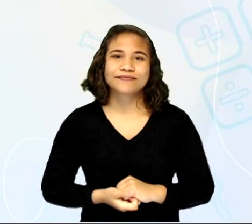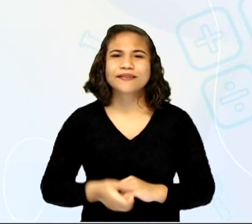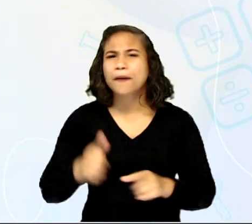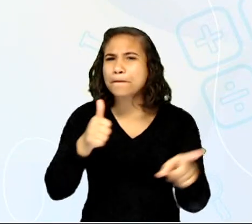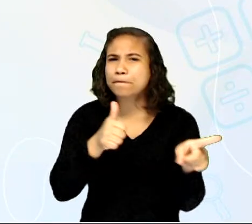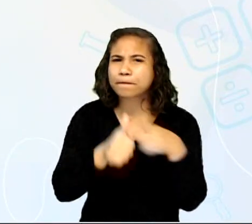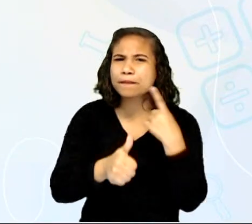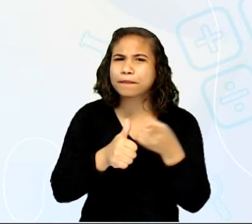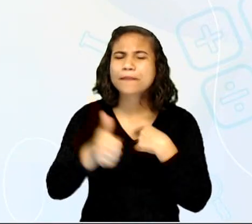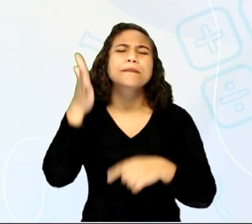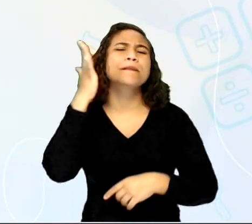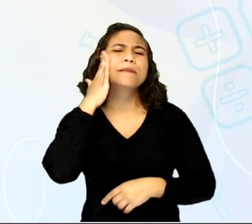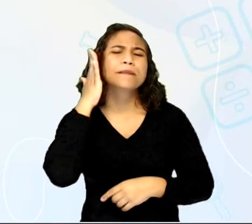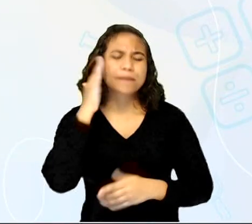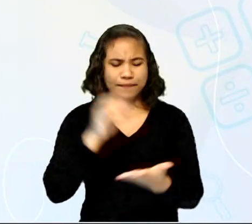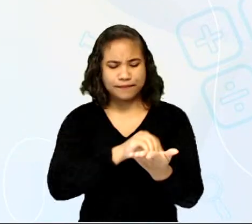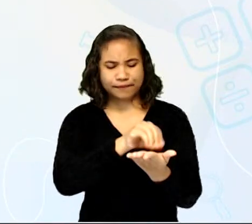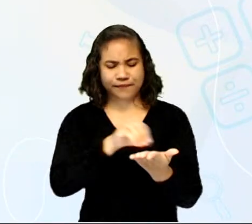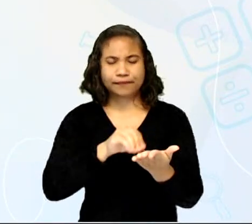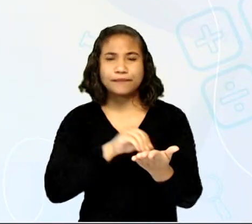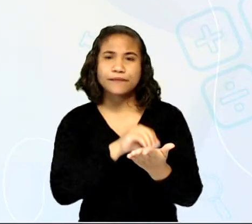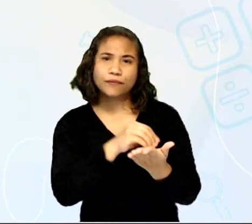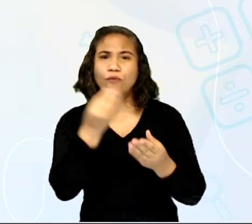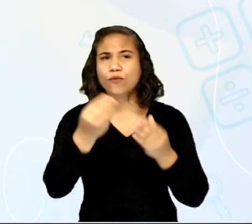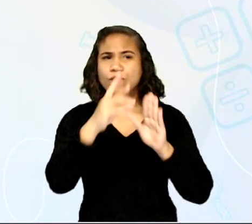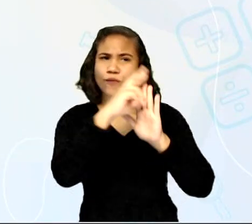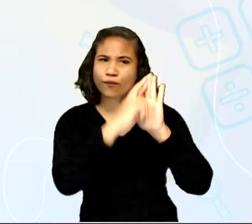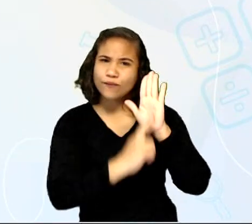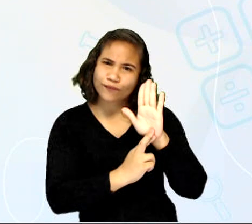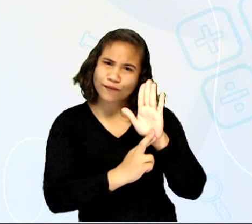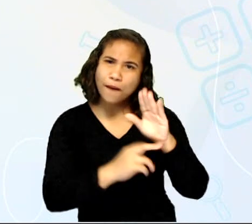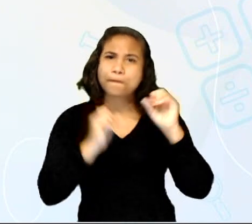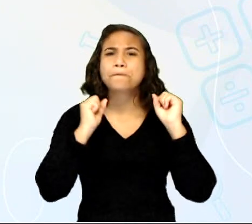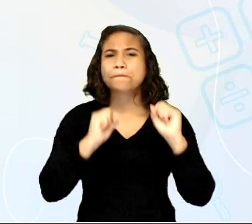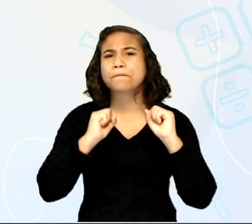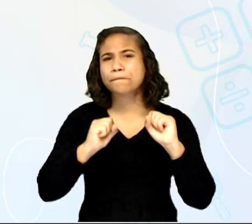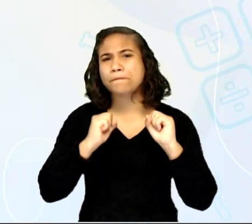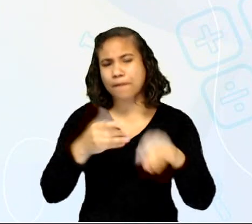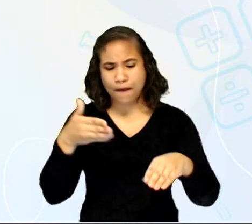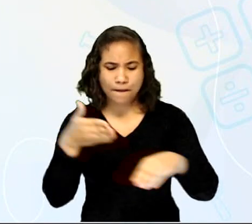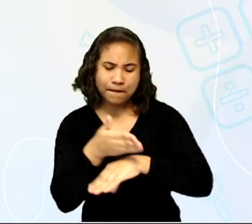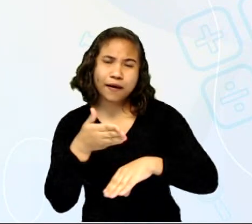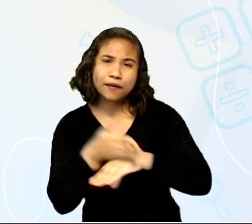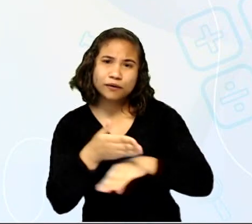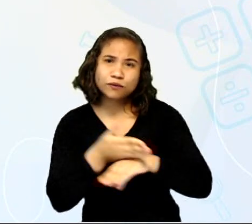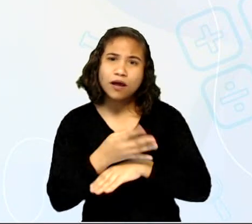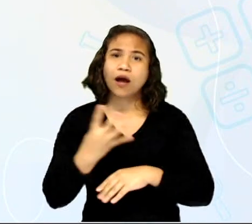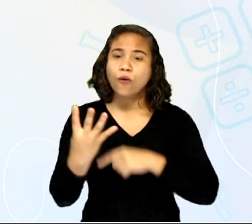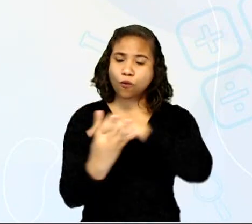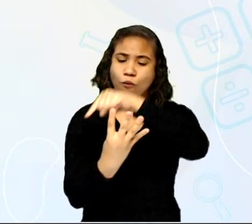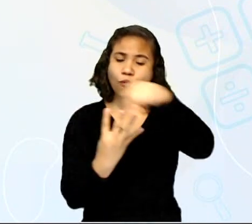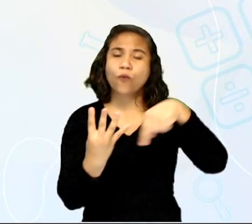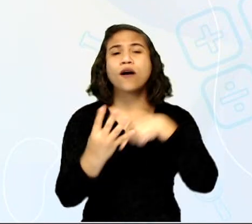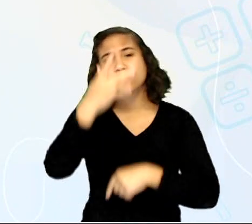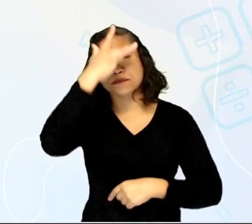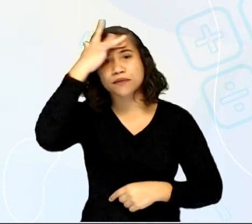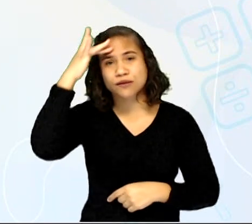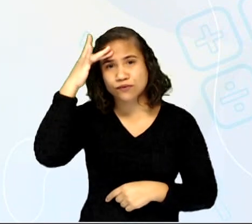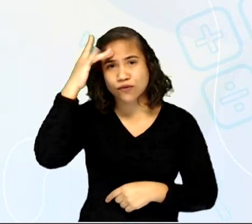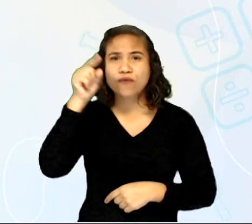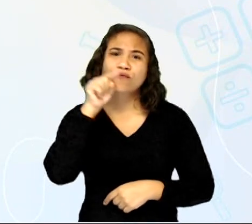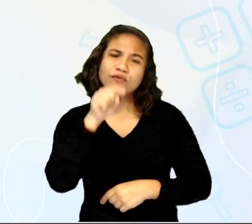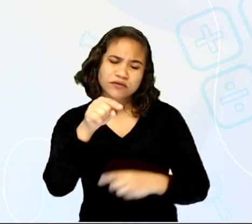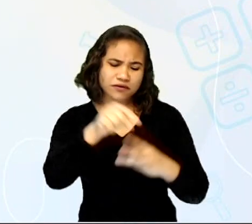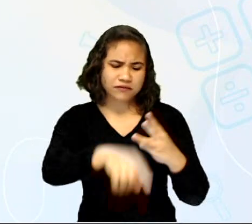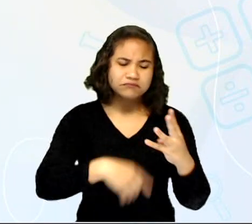Primeiramente, para você jogar esse jogo, você vai precisar... Você pode participar aí, Quatro pessoas. Você